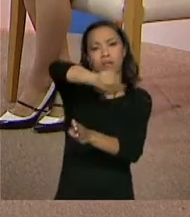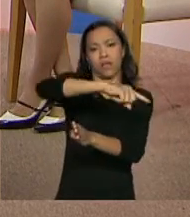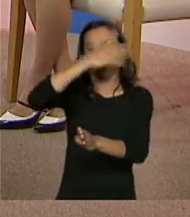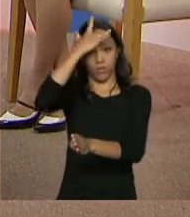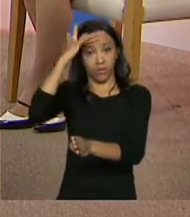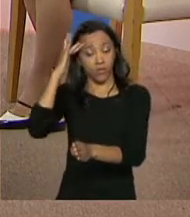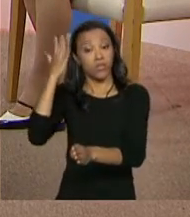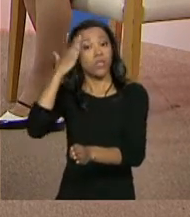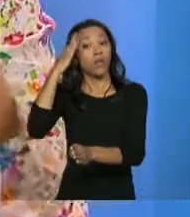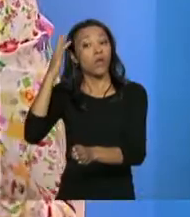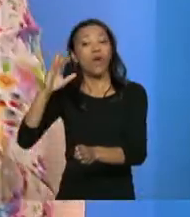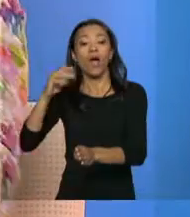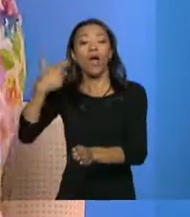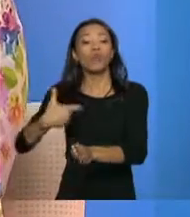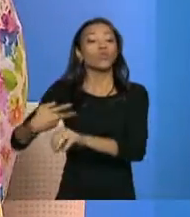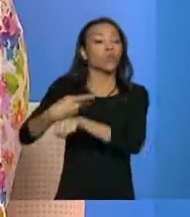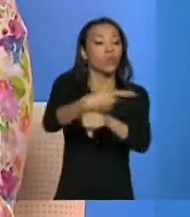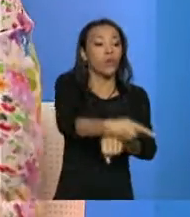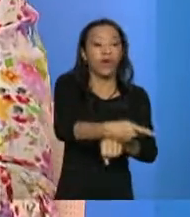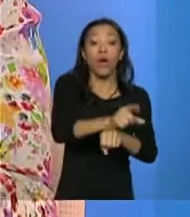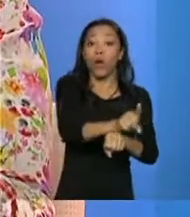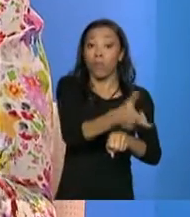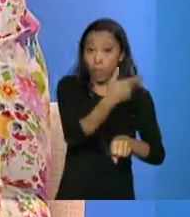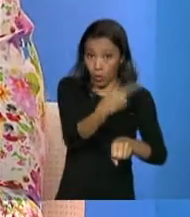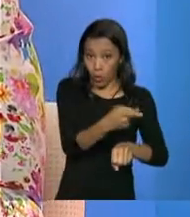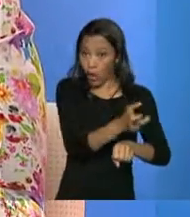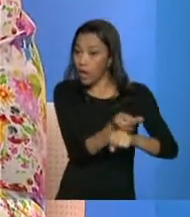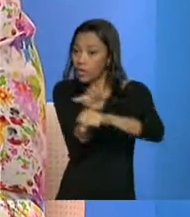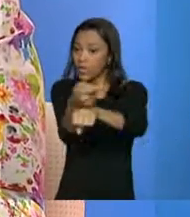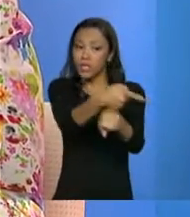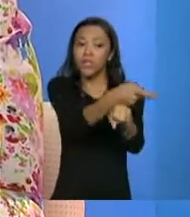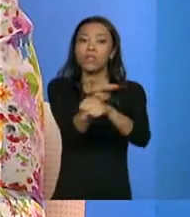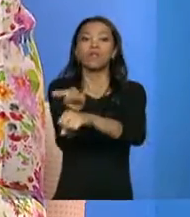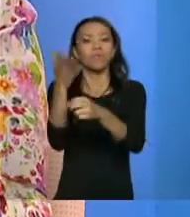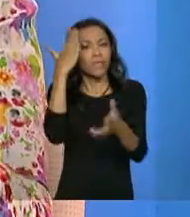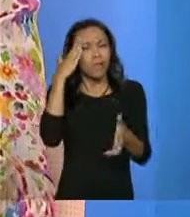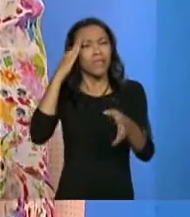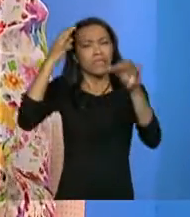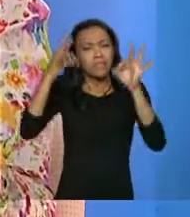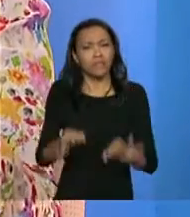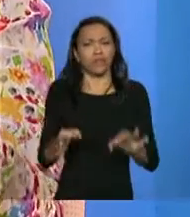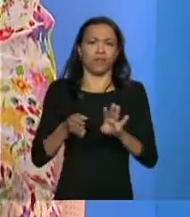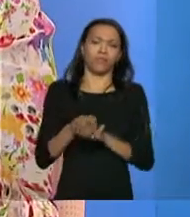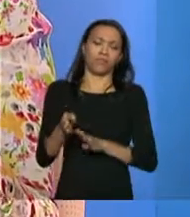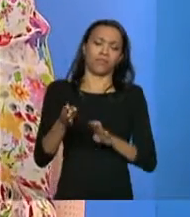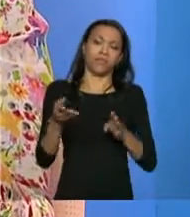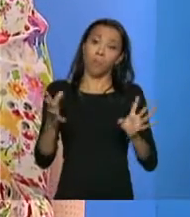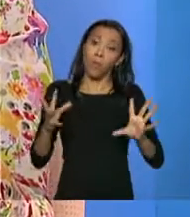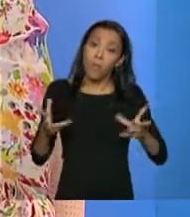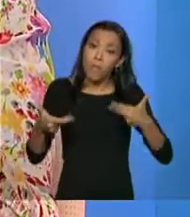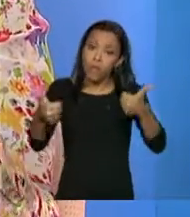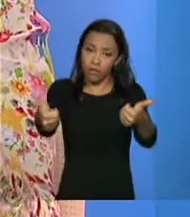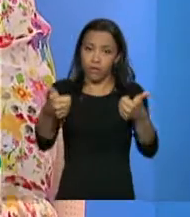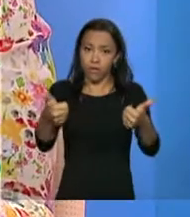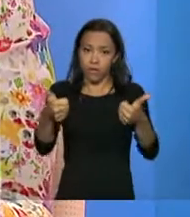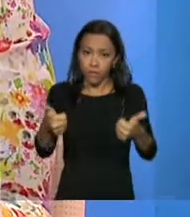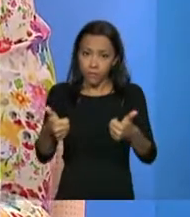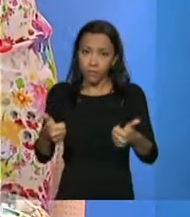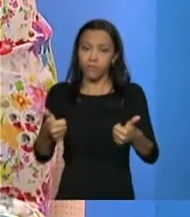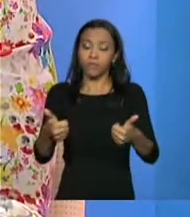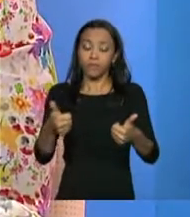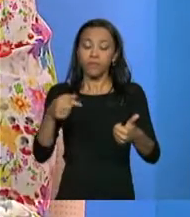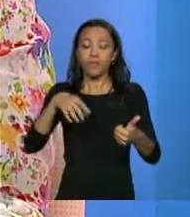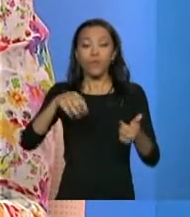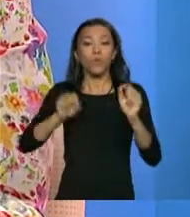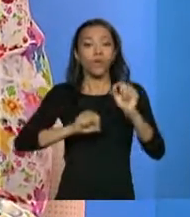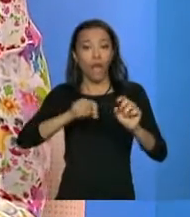gestor e os entrevistadores saibam dizer para a família quais os programas que ele tem acesso. Então, enfim, é melhorar essa gestão, né?